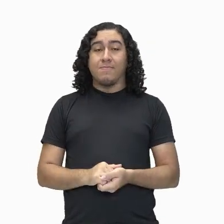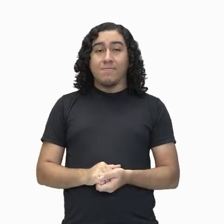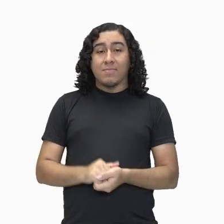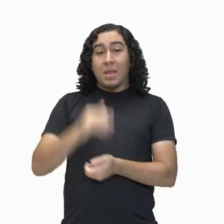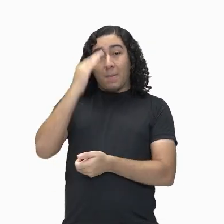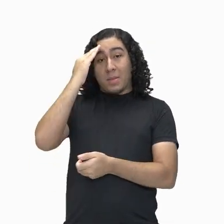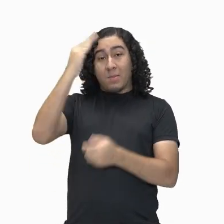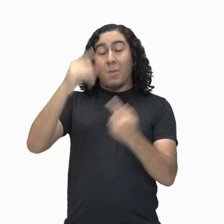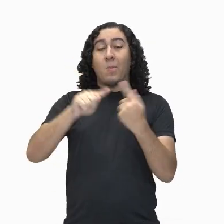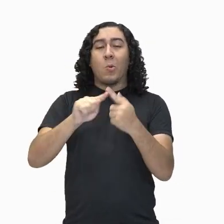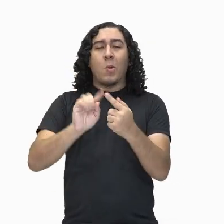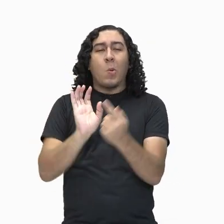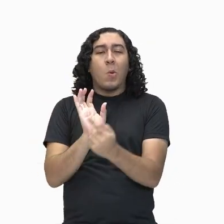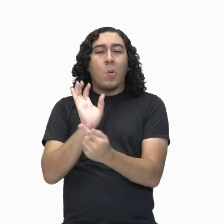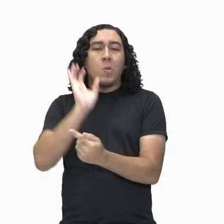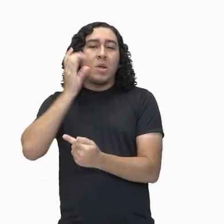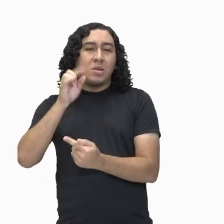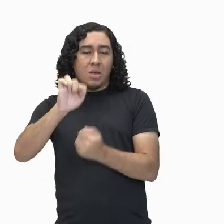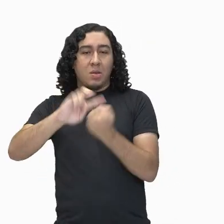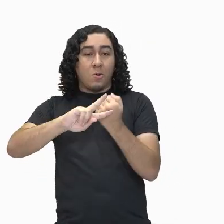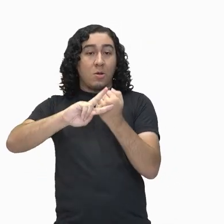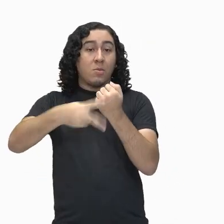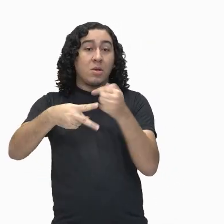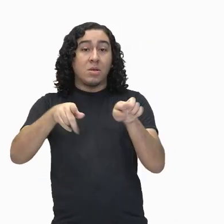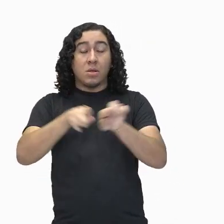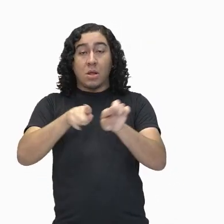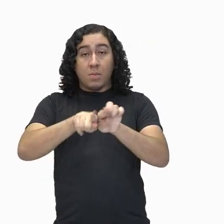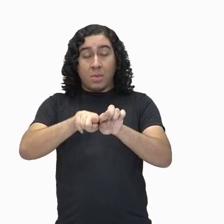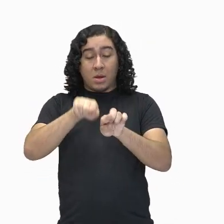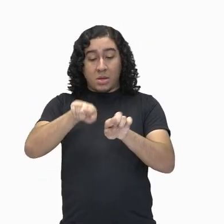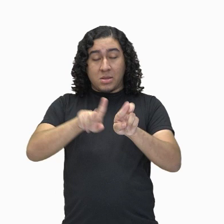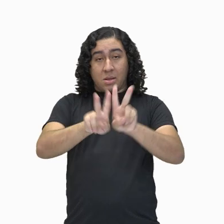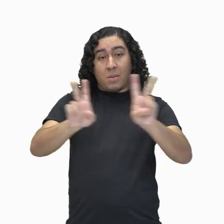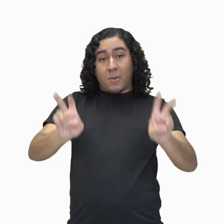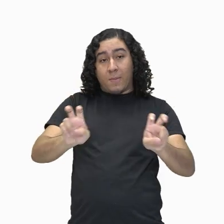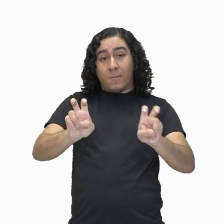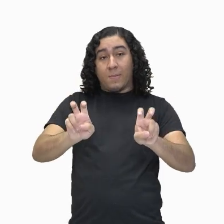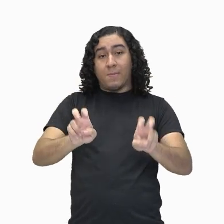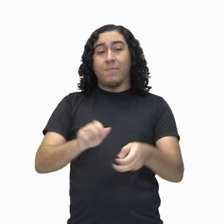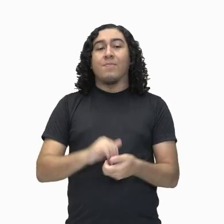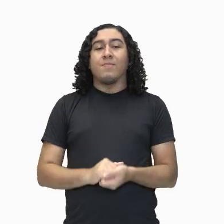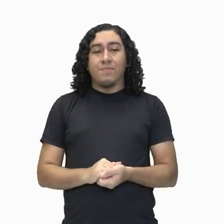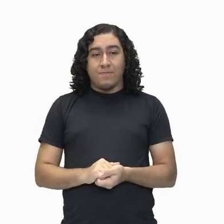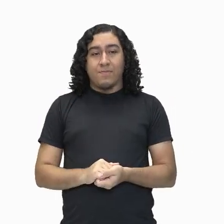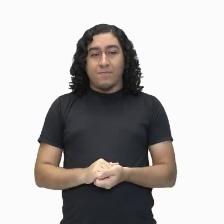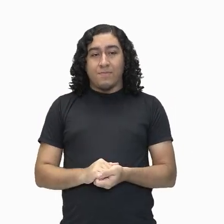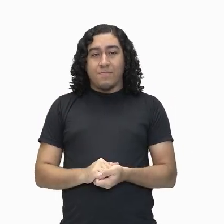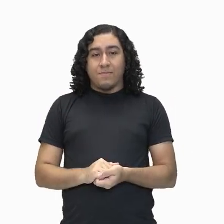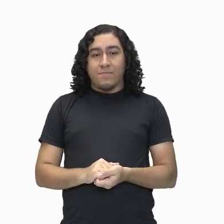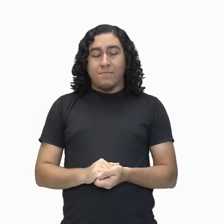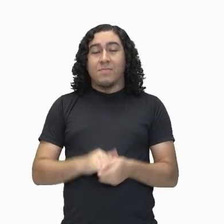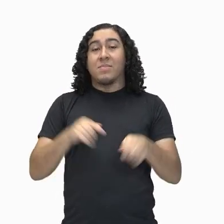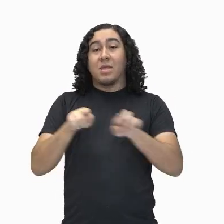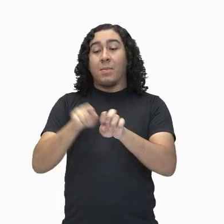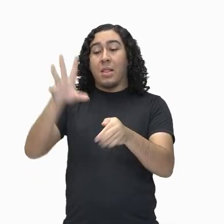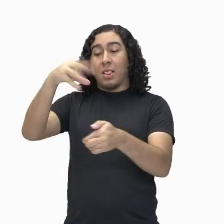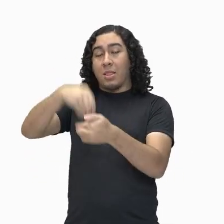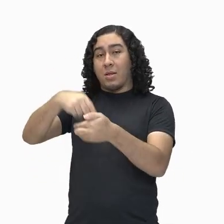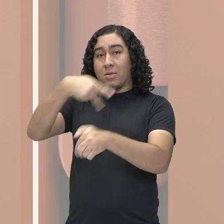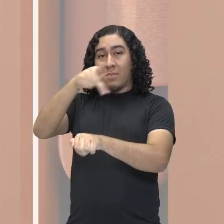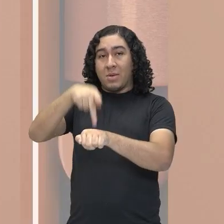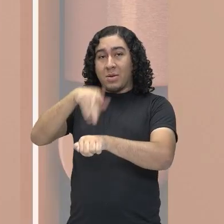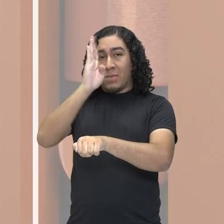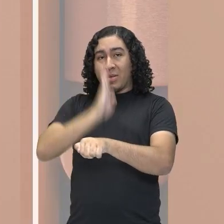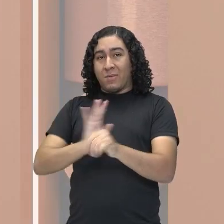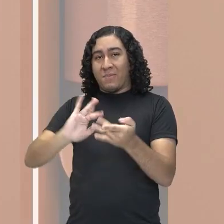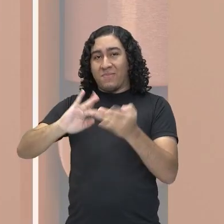principais causas e consequências da desigualdade social e a desigualdade social